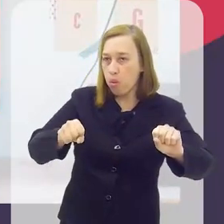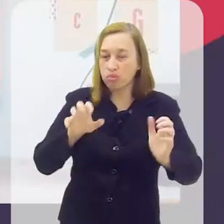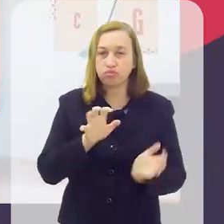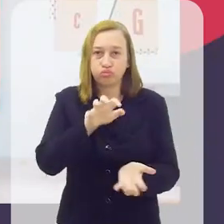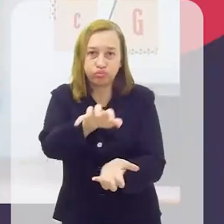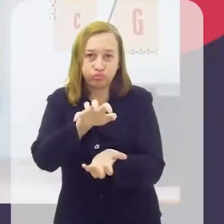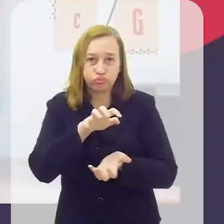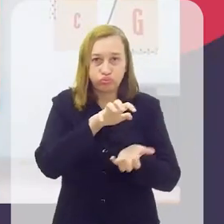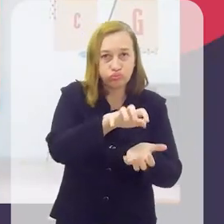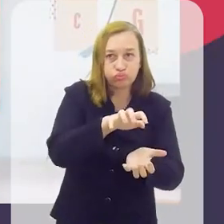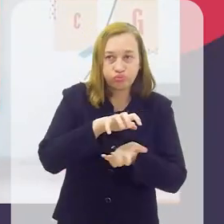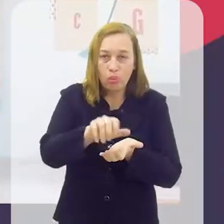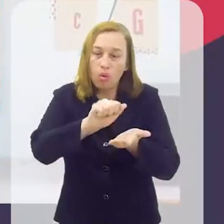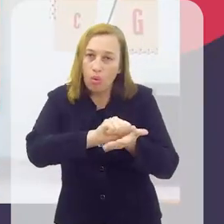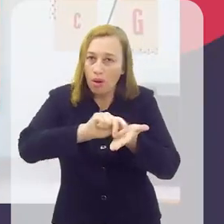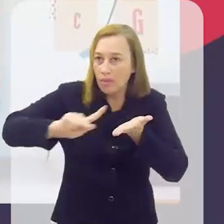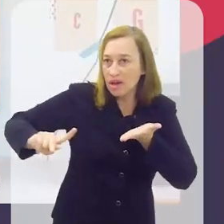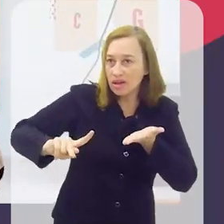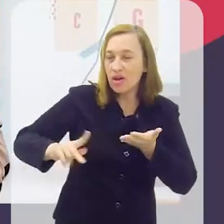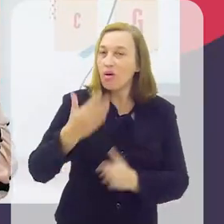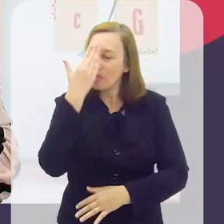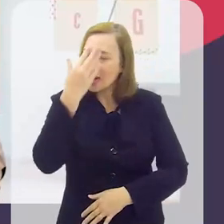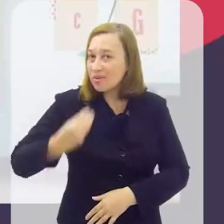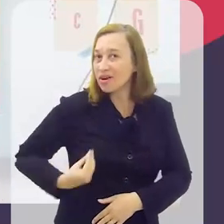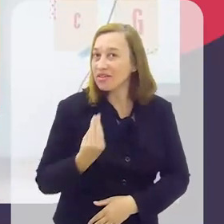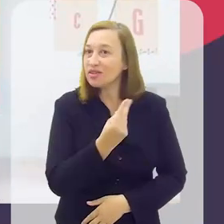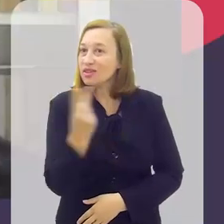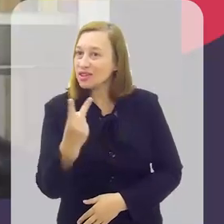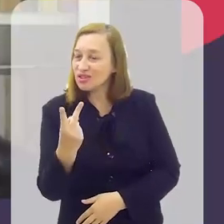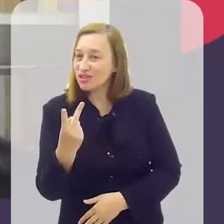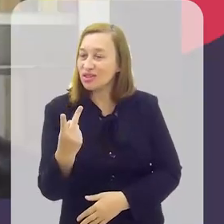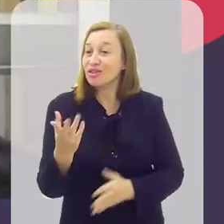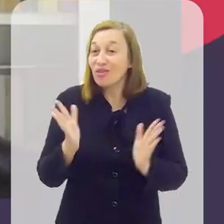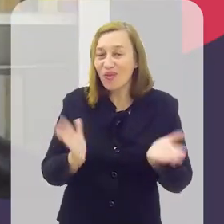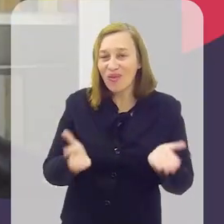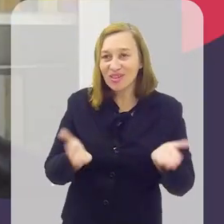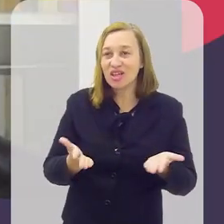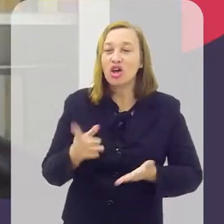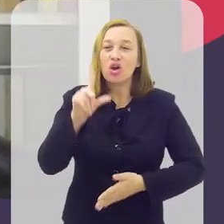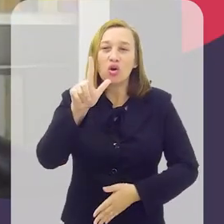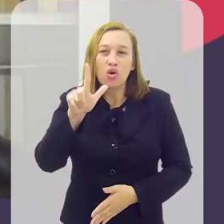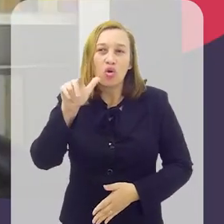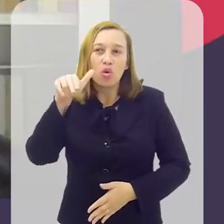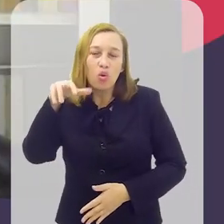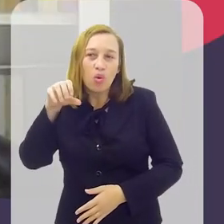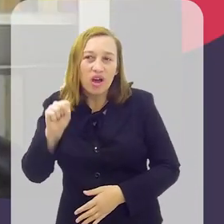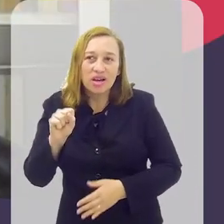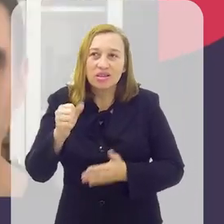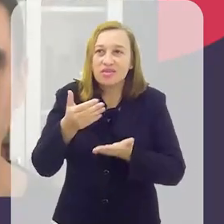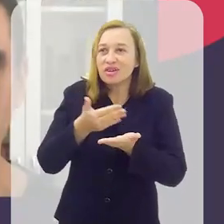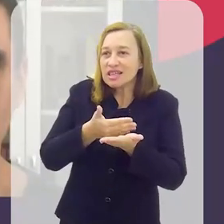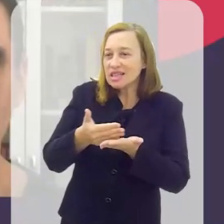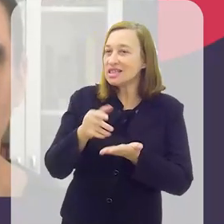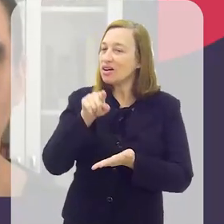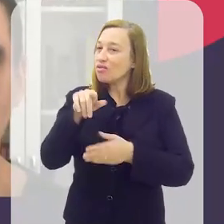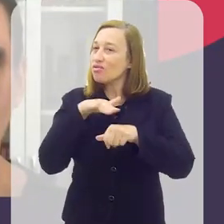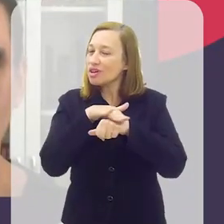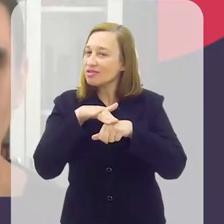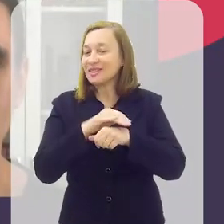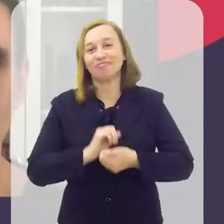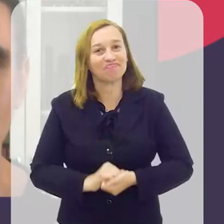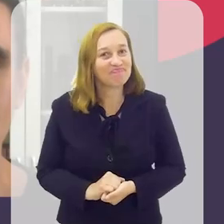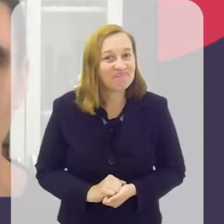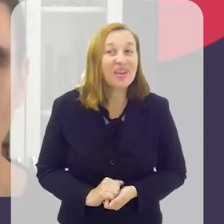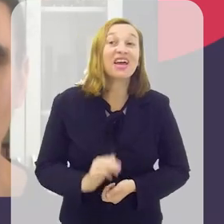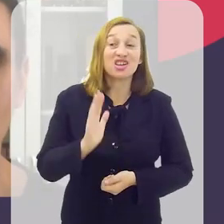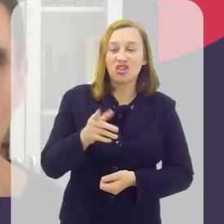Entregadores por Aplicativo. Muito obrigada pela presença de vocês no programa de hoje. Lucas, eu vou começar a nossa conversa então por